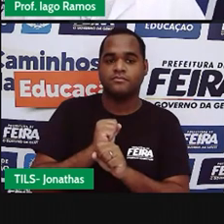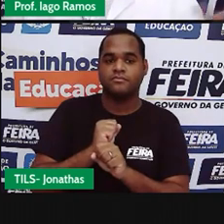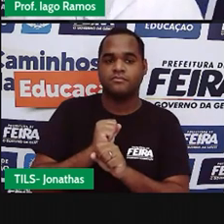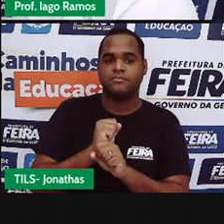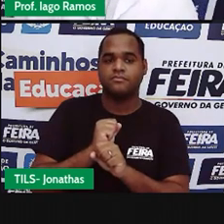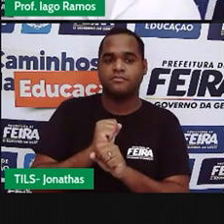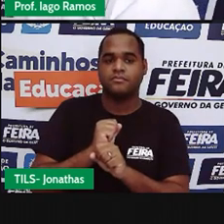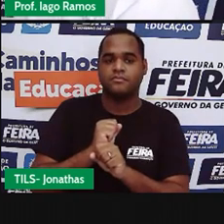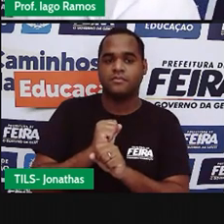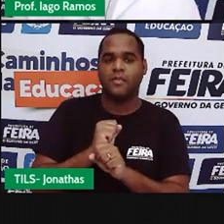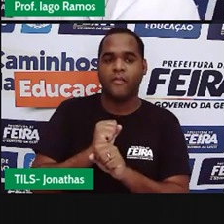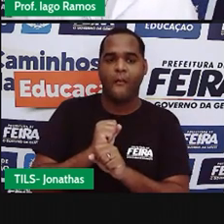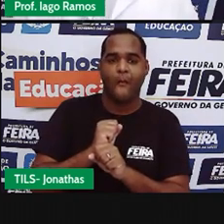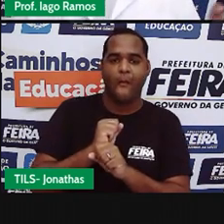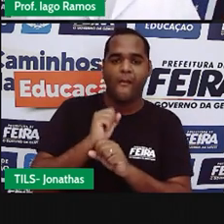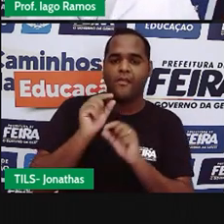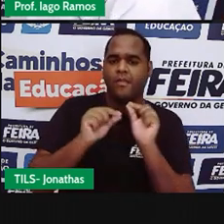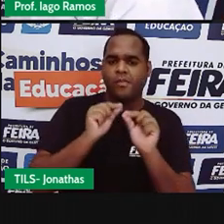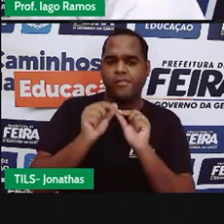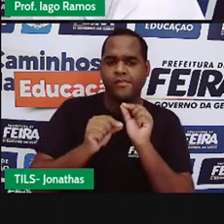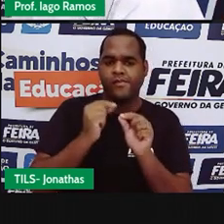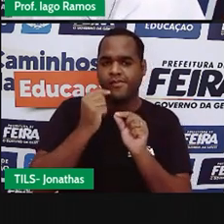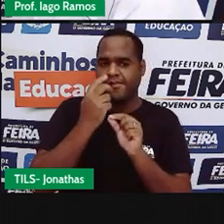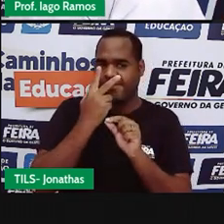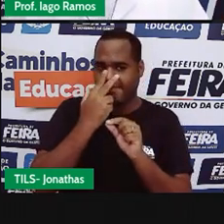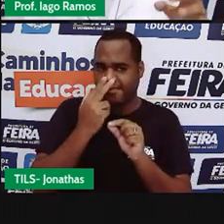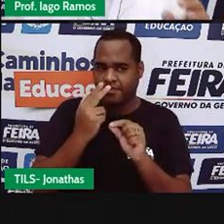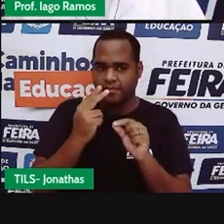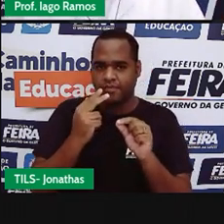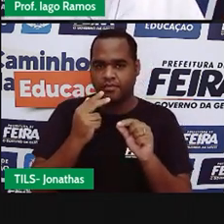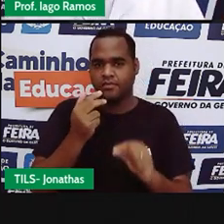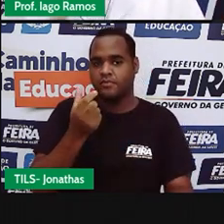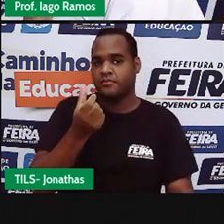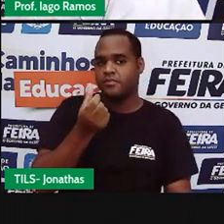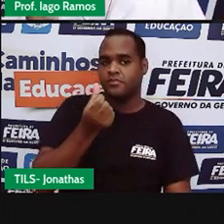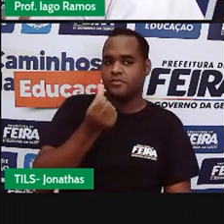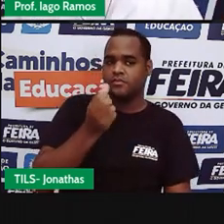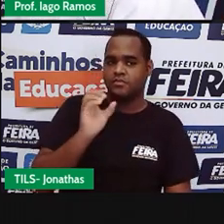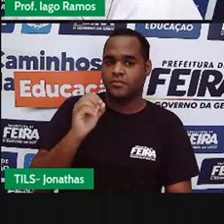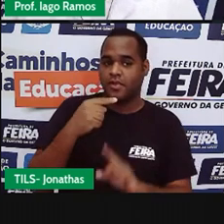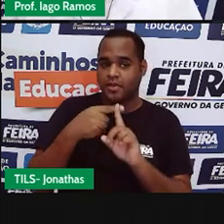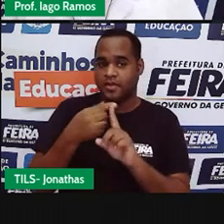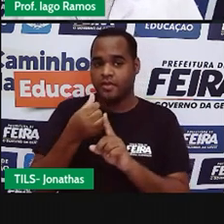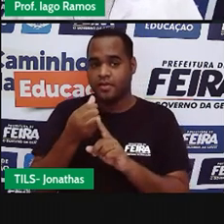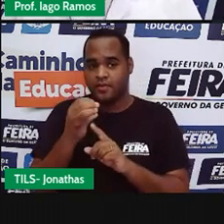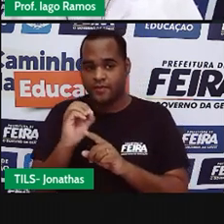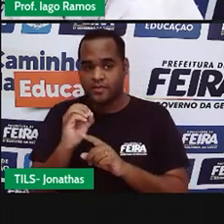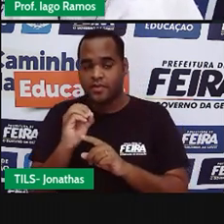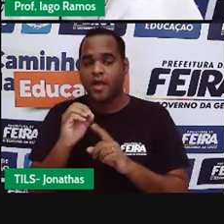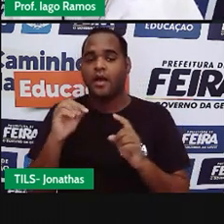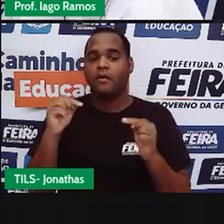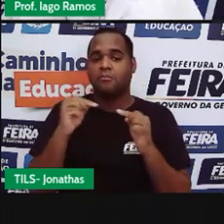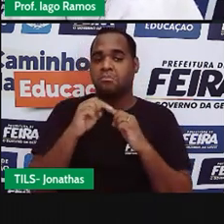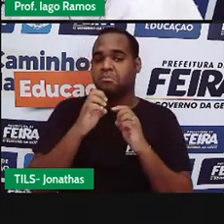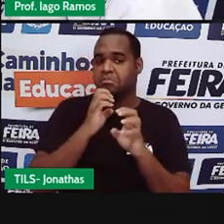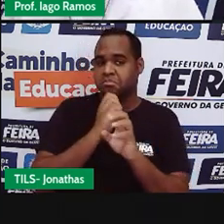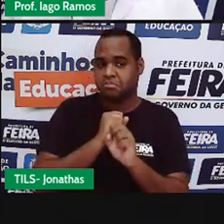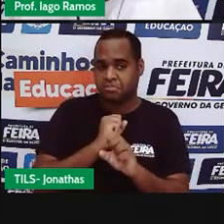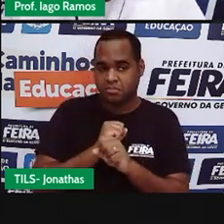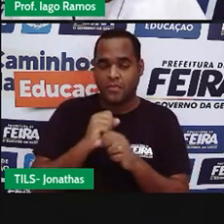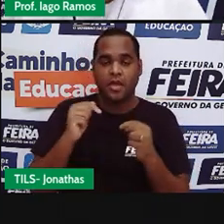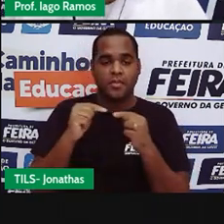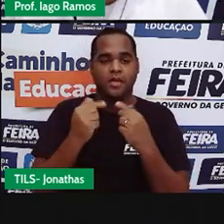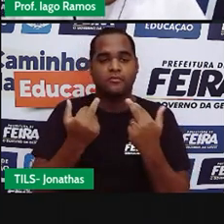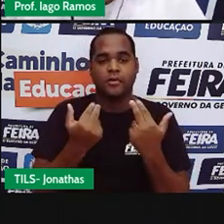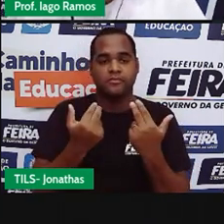Ou então... Bom, professor, esse daí dá pra gente fazer assim também, ó. 60, mais 60, mais 60, professor. É a mesma coisa que